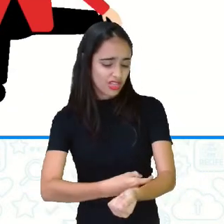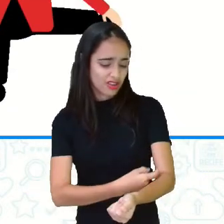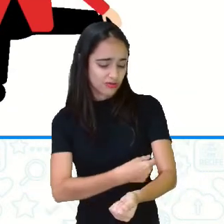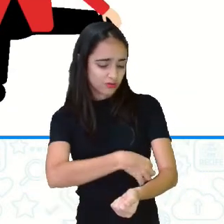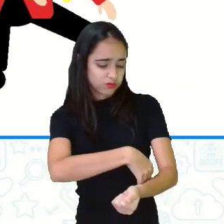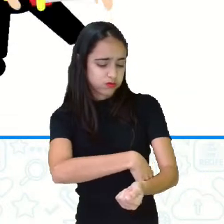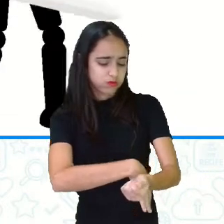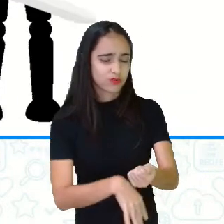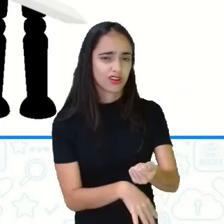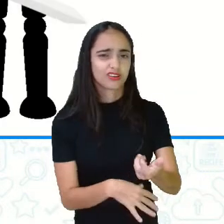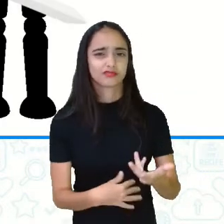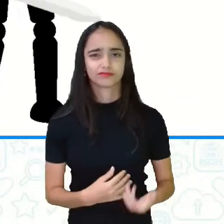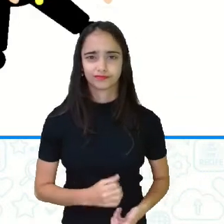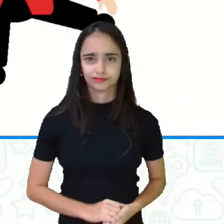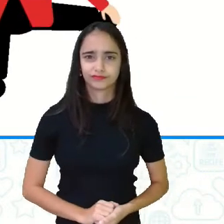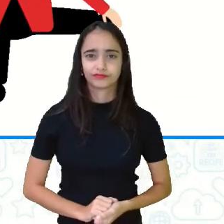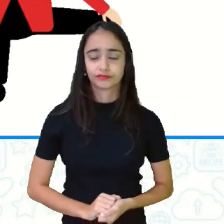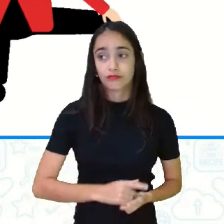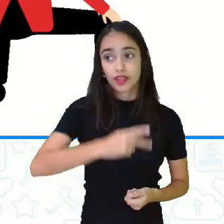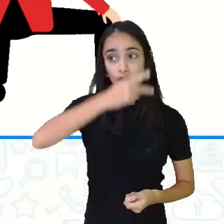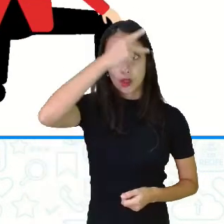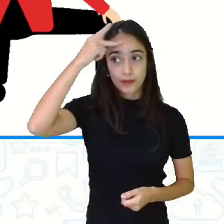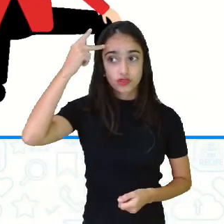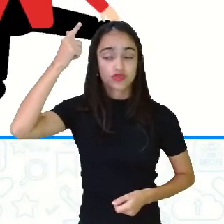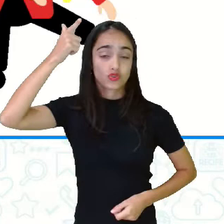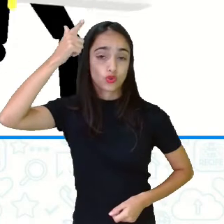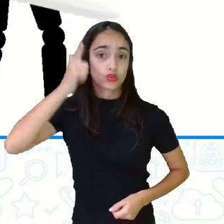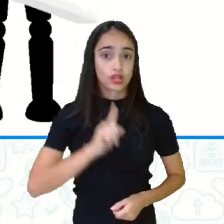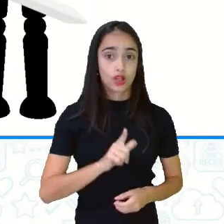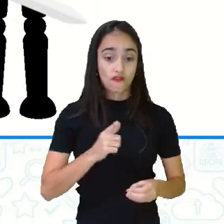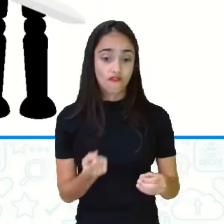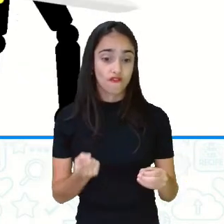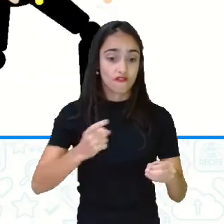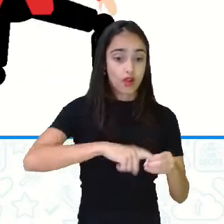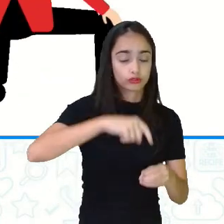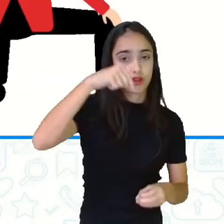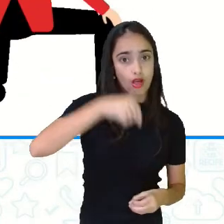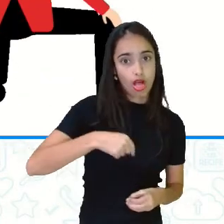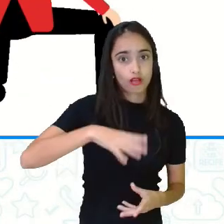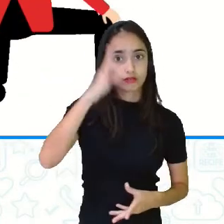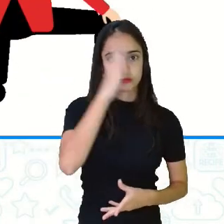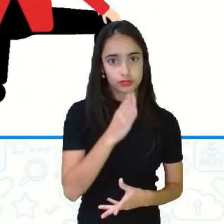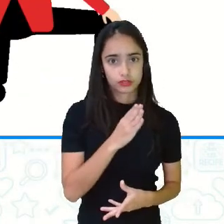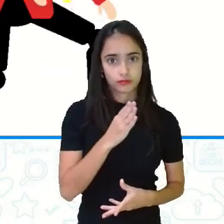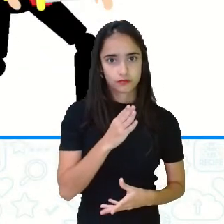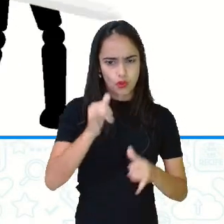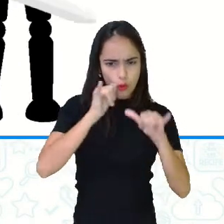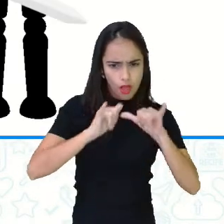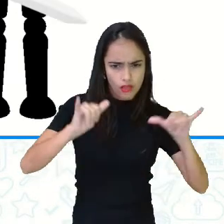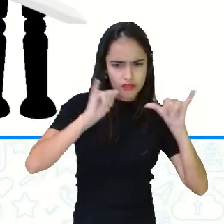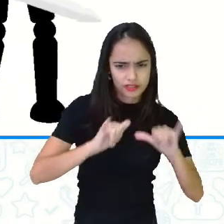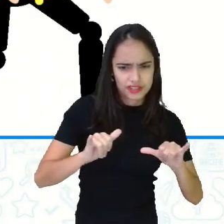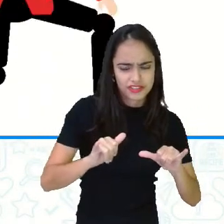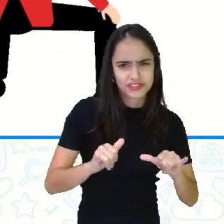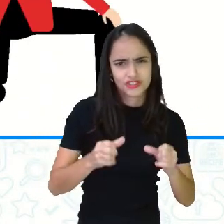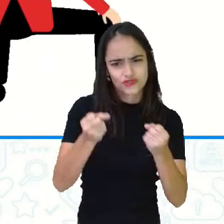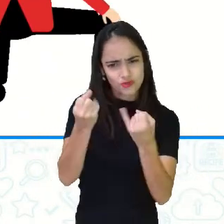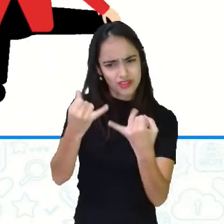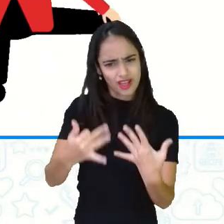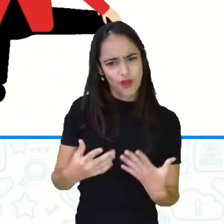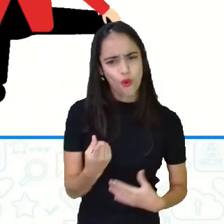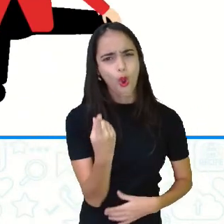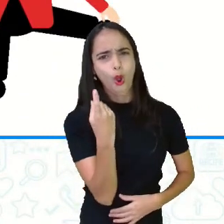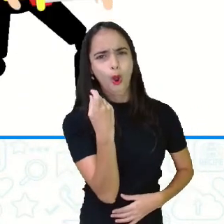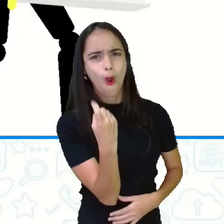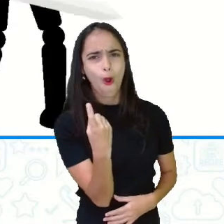que venceram lá do Brasil contra o Paraguai, voltaram para cá, com a notícia que a gente era o único país daqui da América que